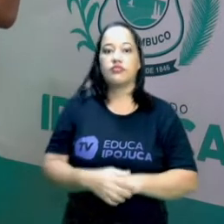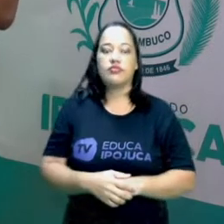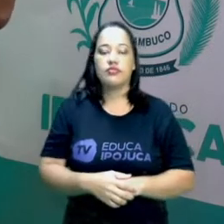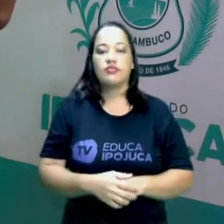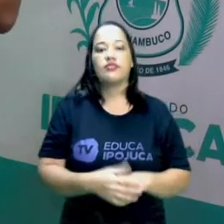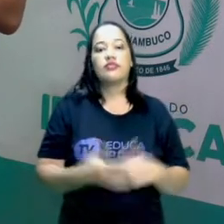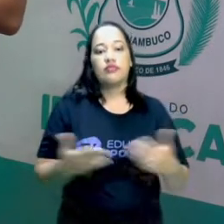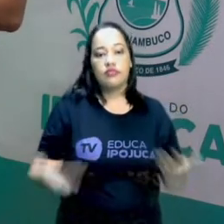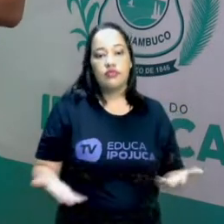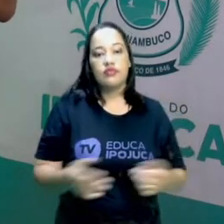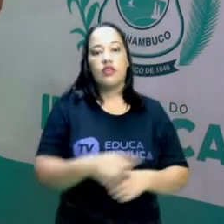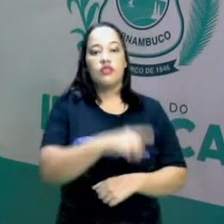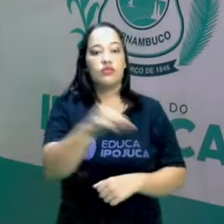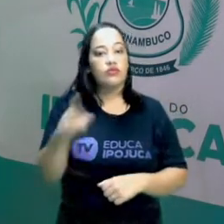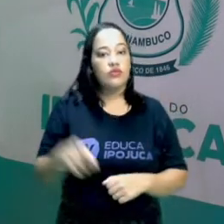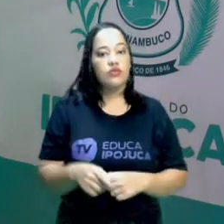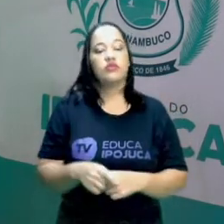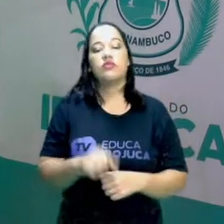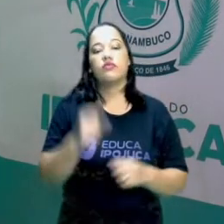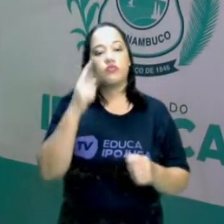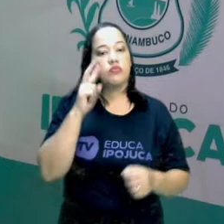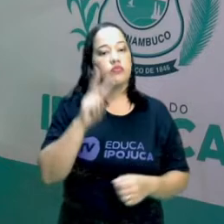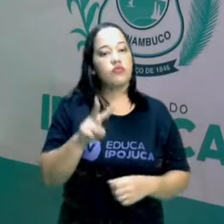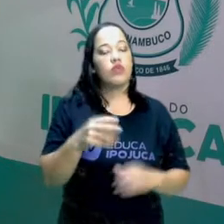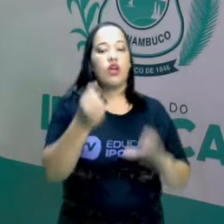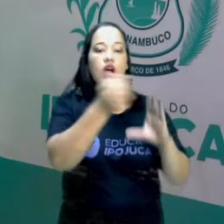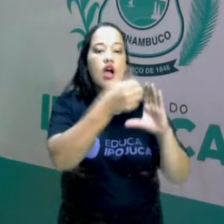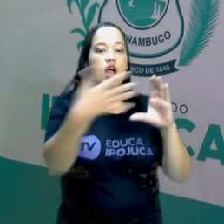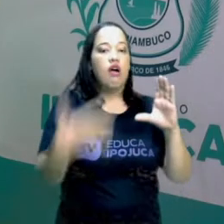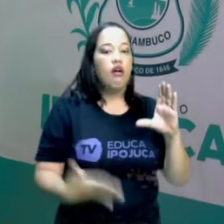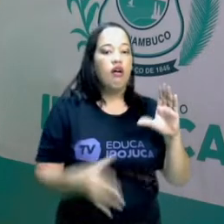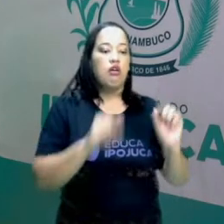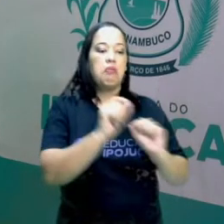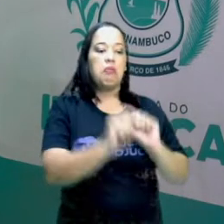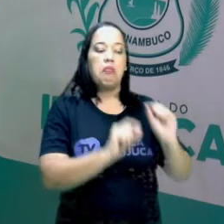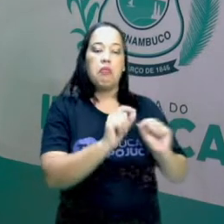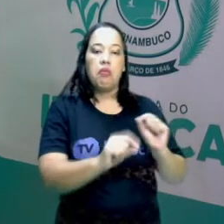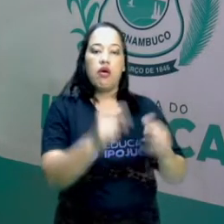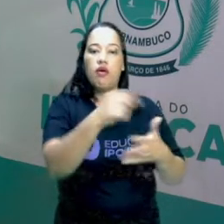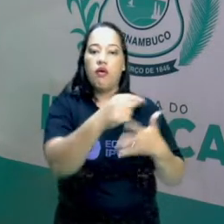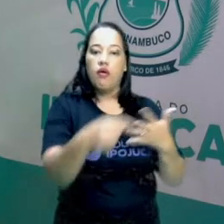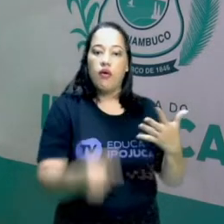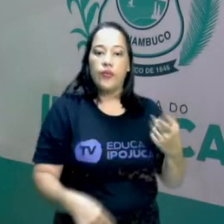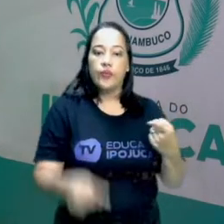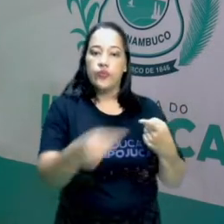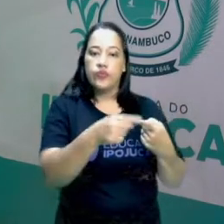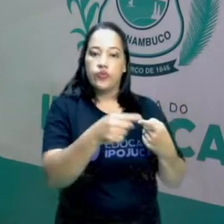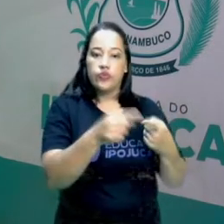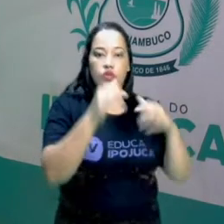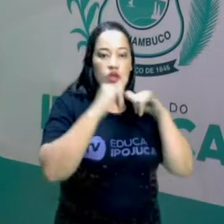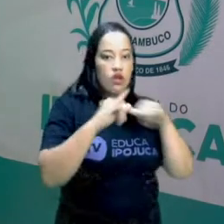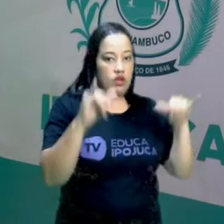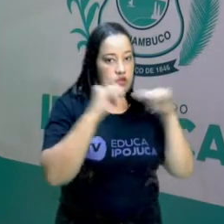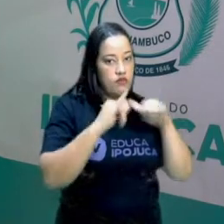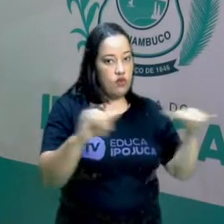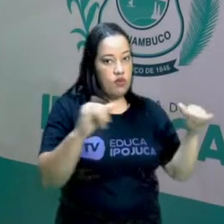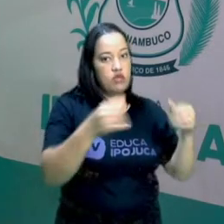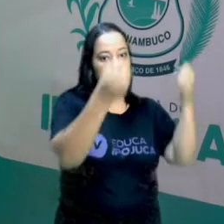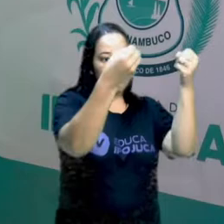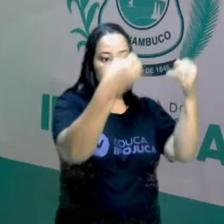Sendo assim, as características da campanha publicitária são informações e